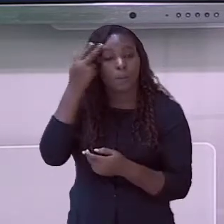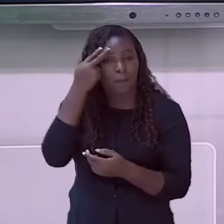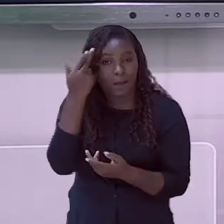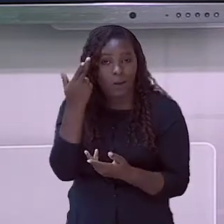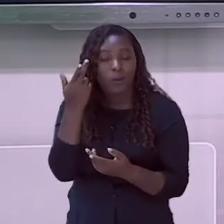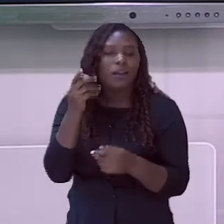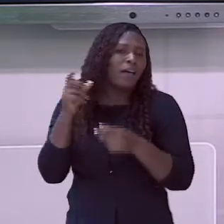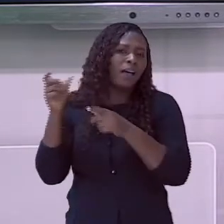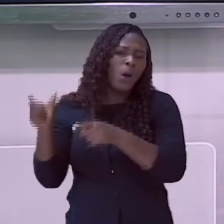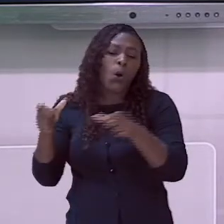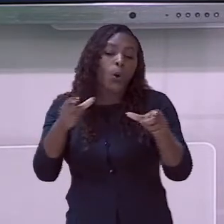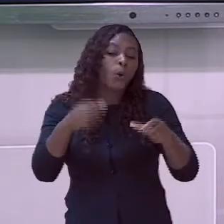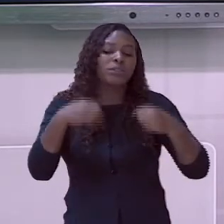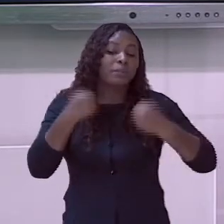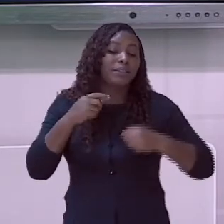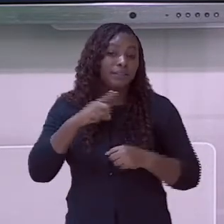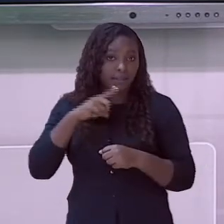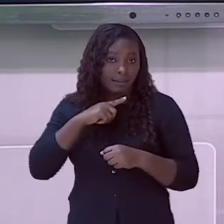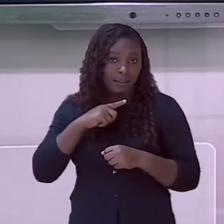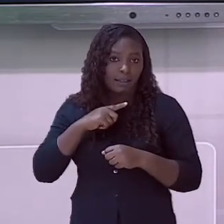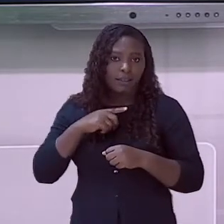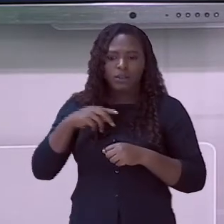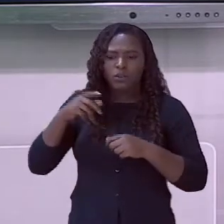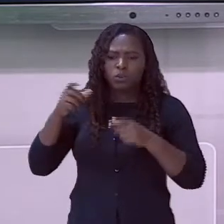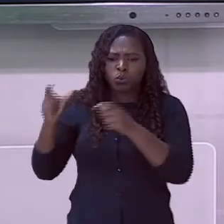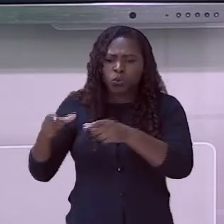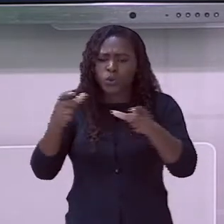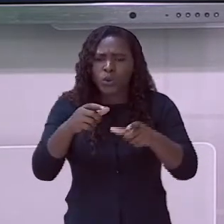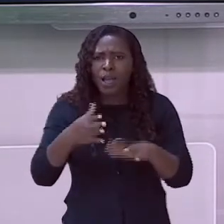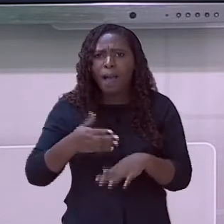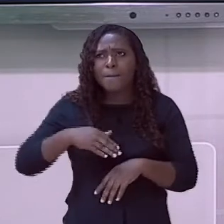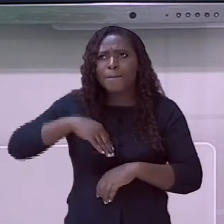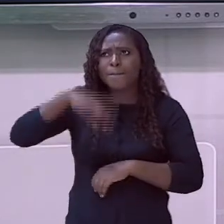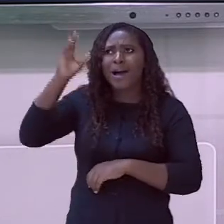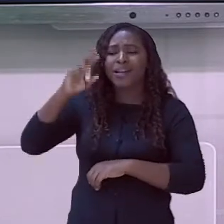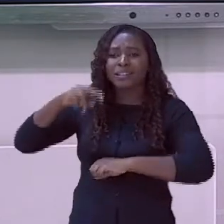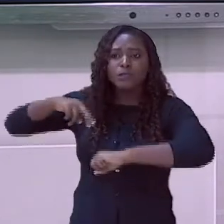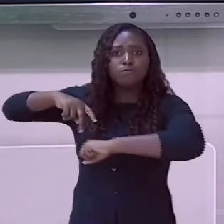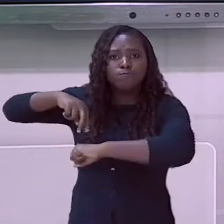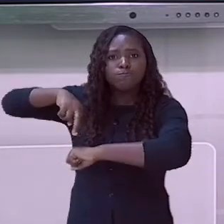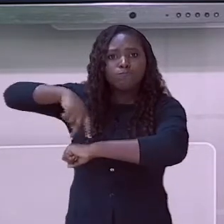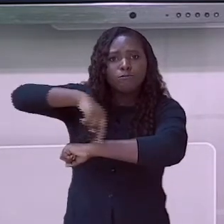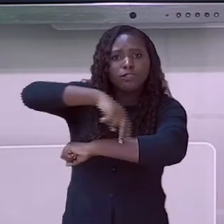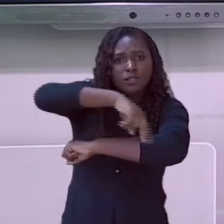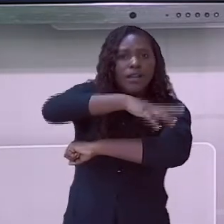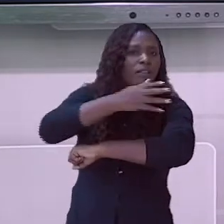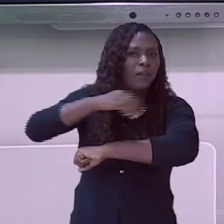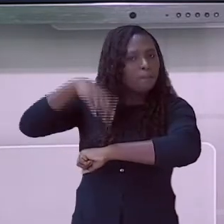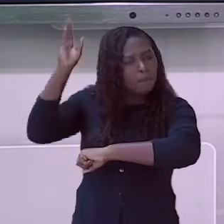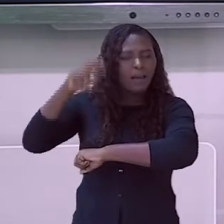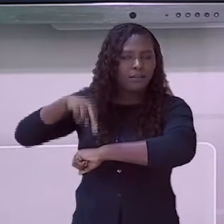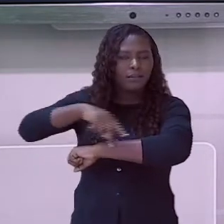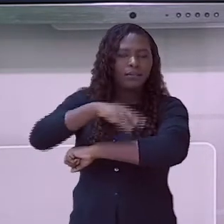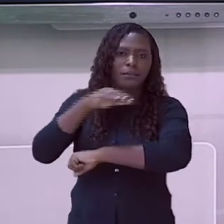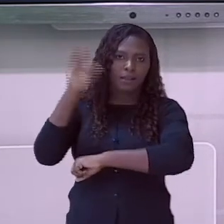piso tátil dá à pessoa com deficiência visual a autonomia de ir e vir.